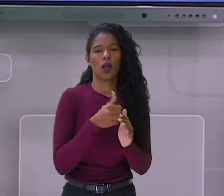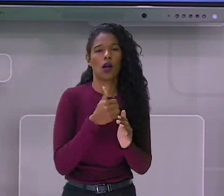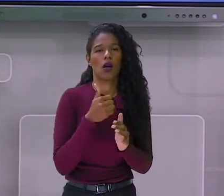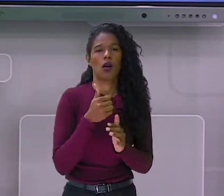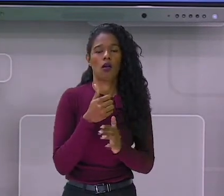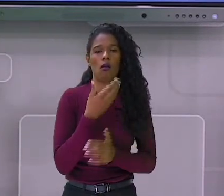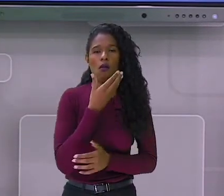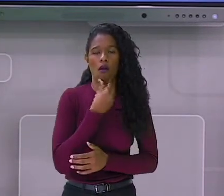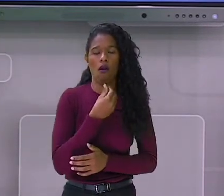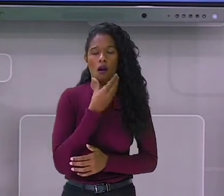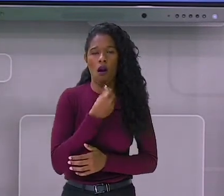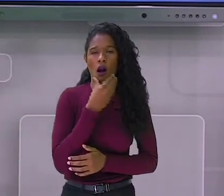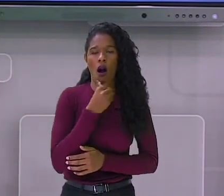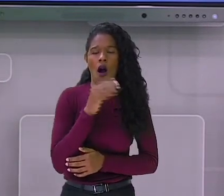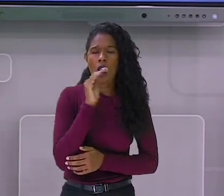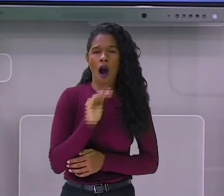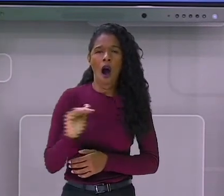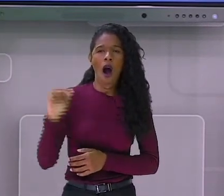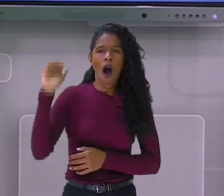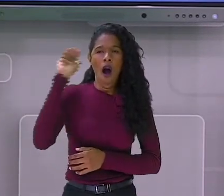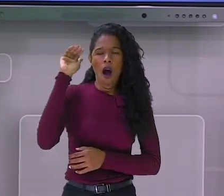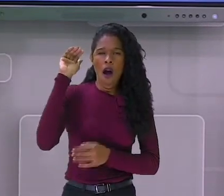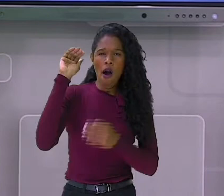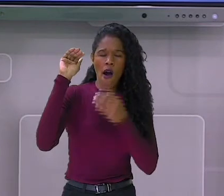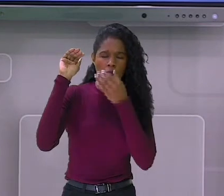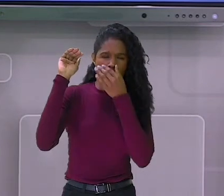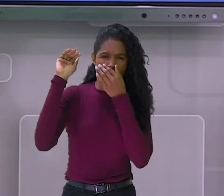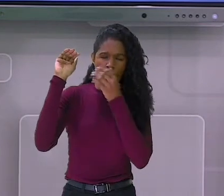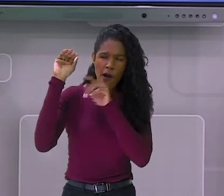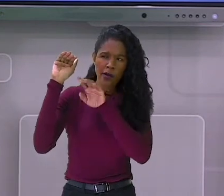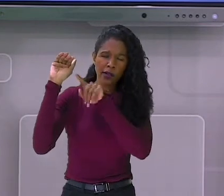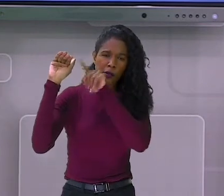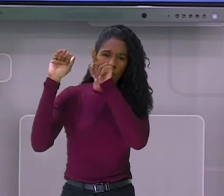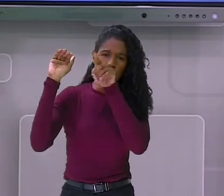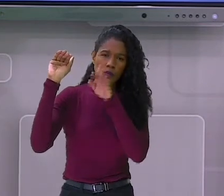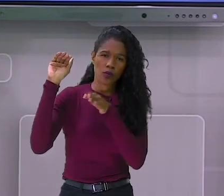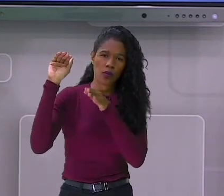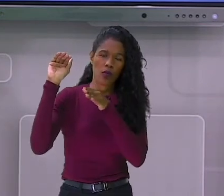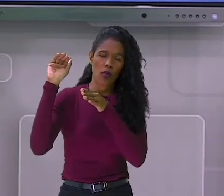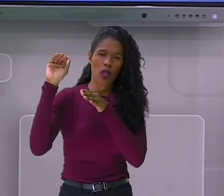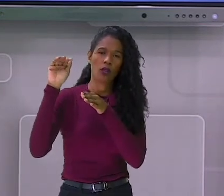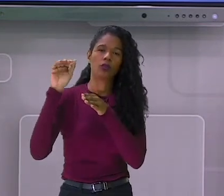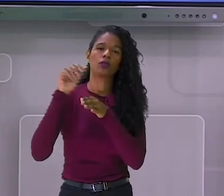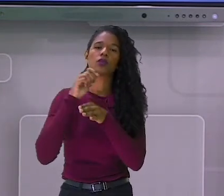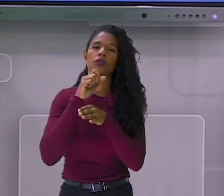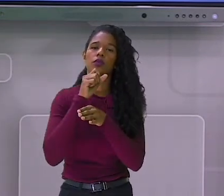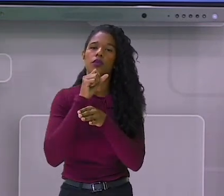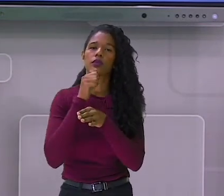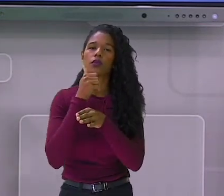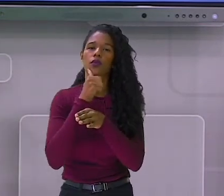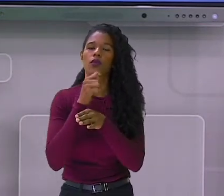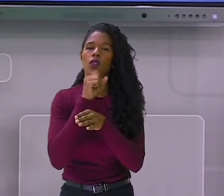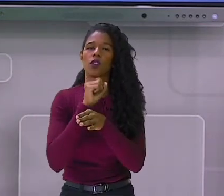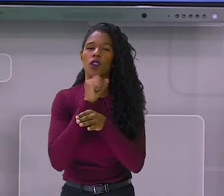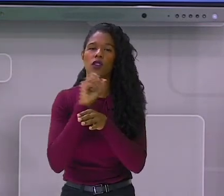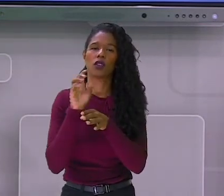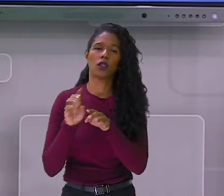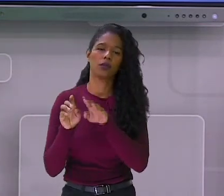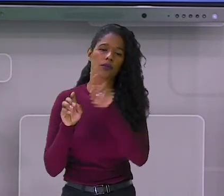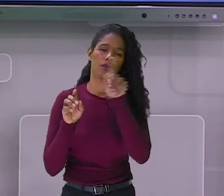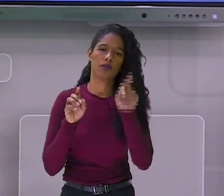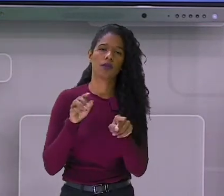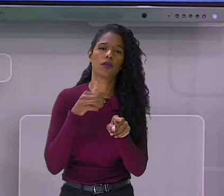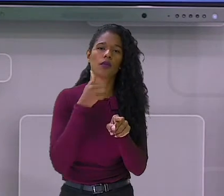maior. Então, foi o vovô, a vovó, a netinha. Até chegou no rato.